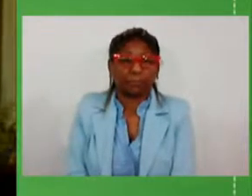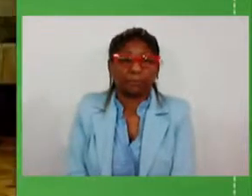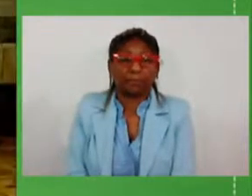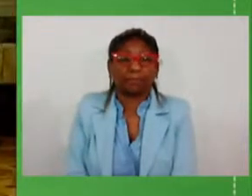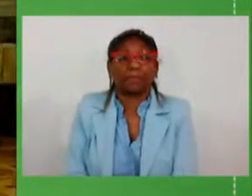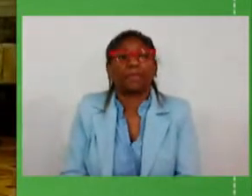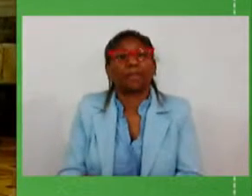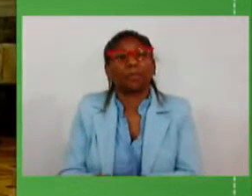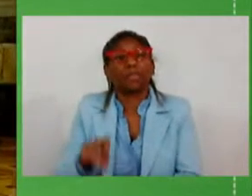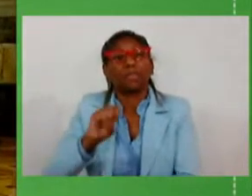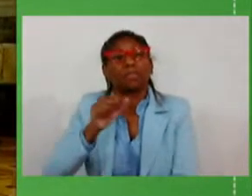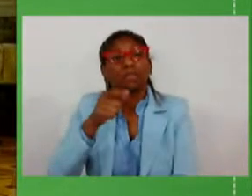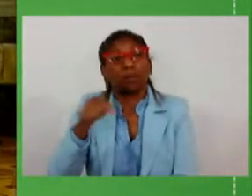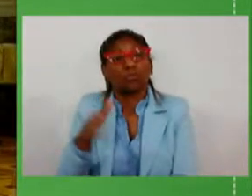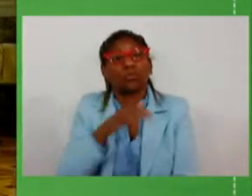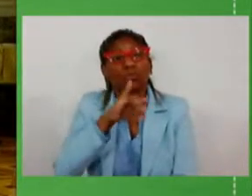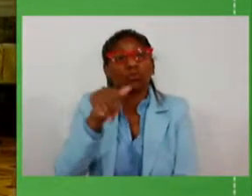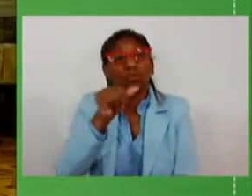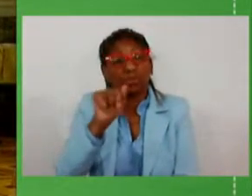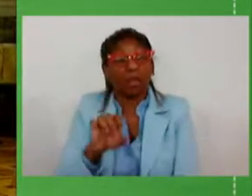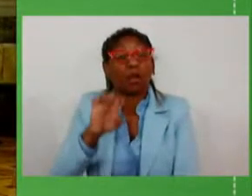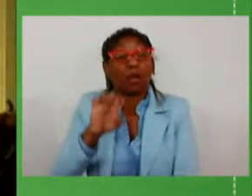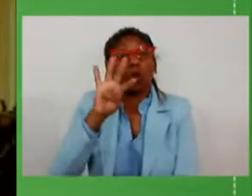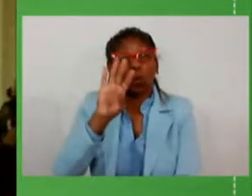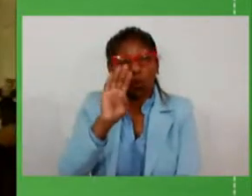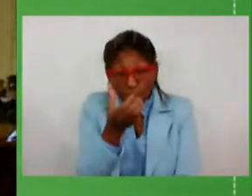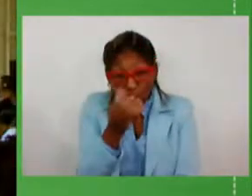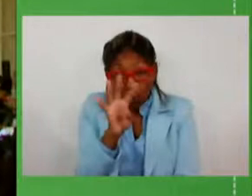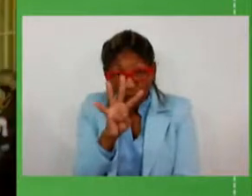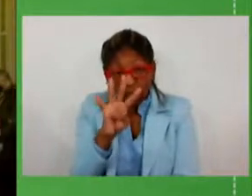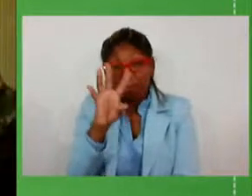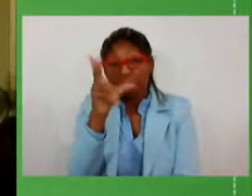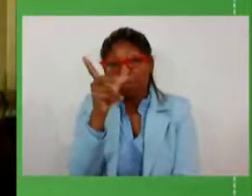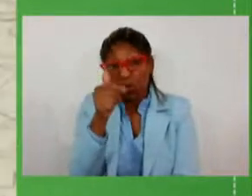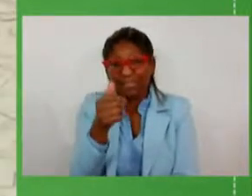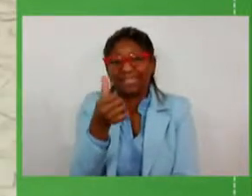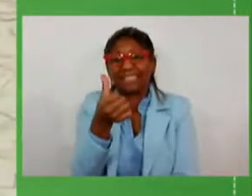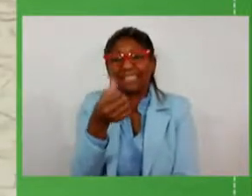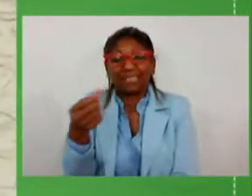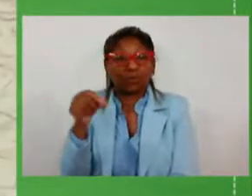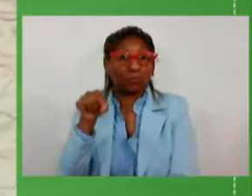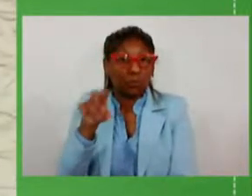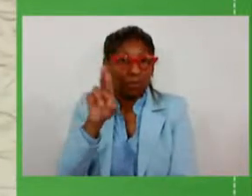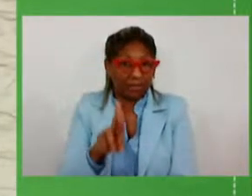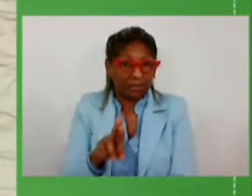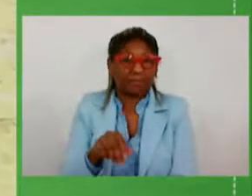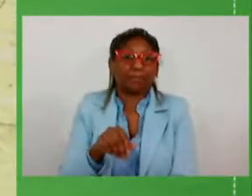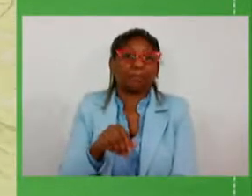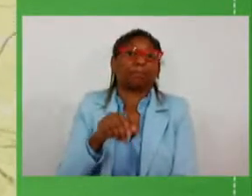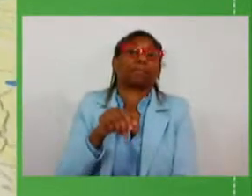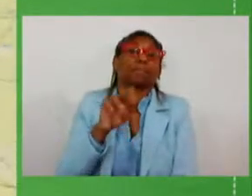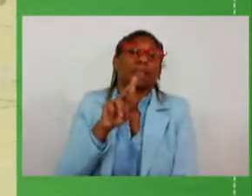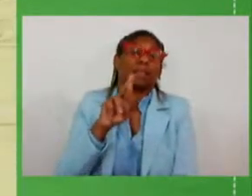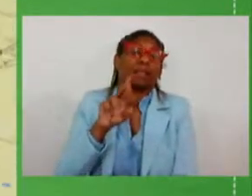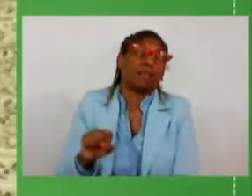José das Missões 4 milhões e 600 mil reais pela BRS 386